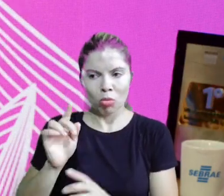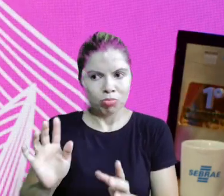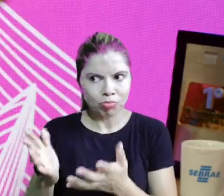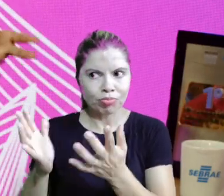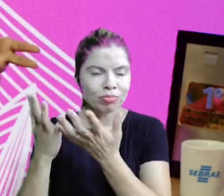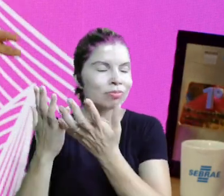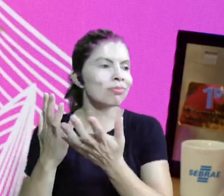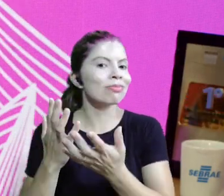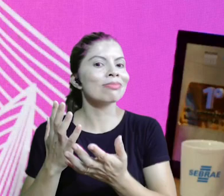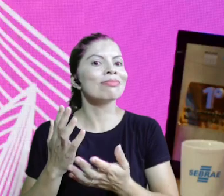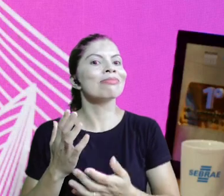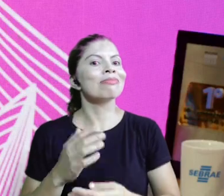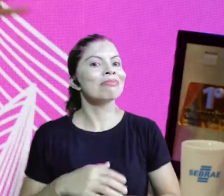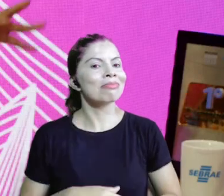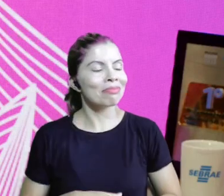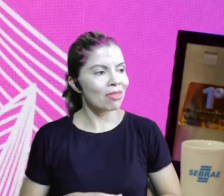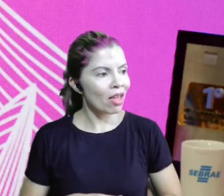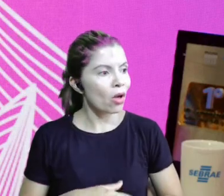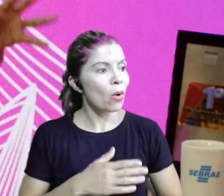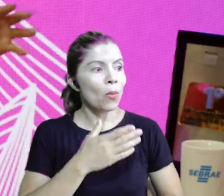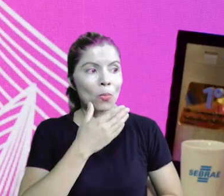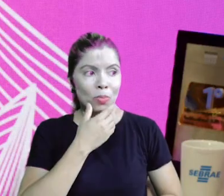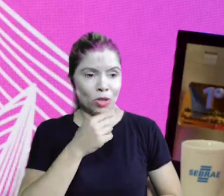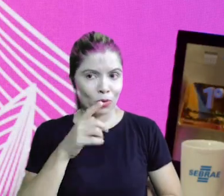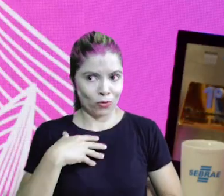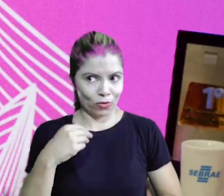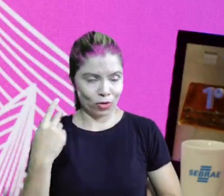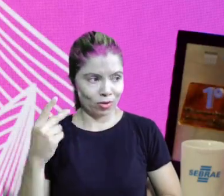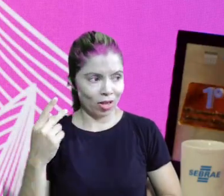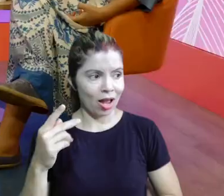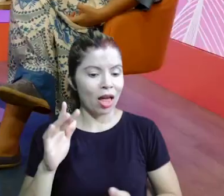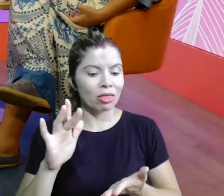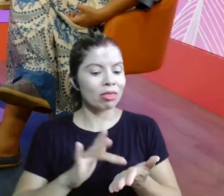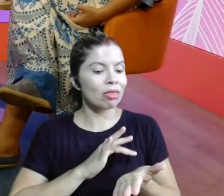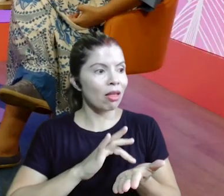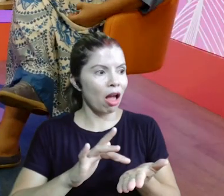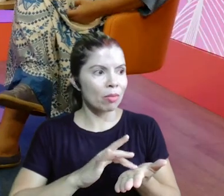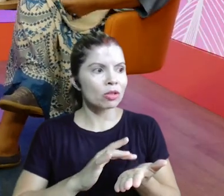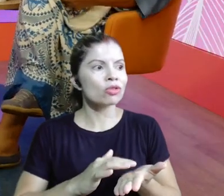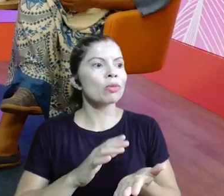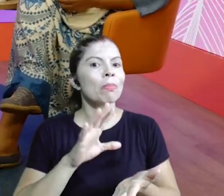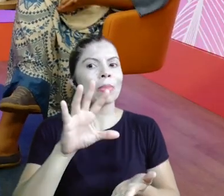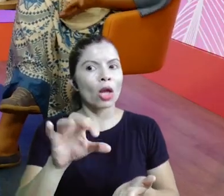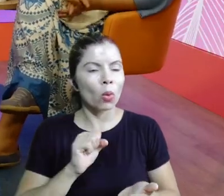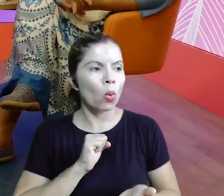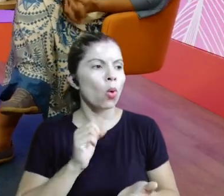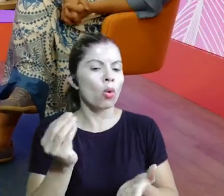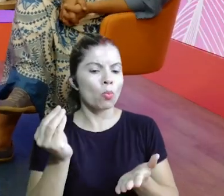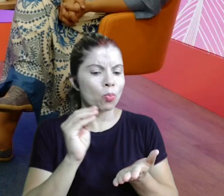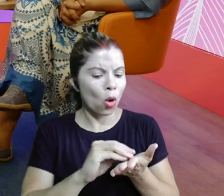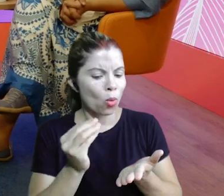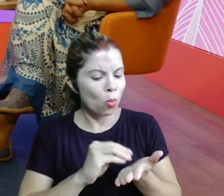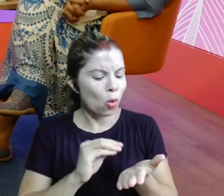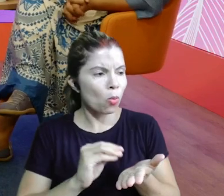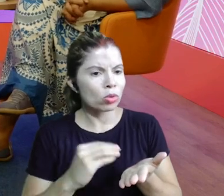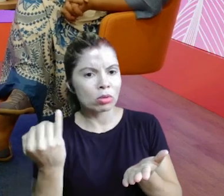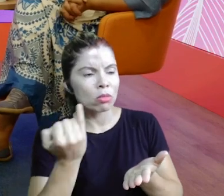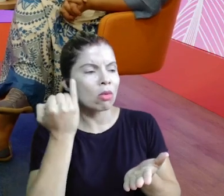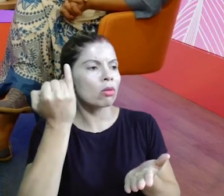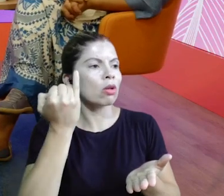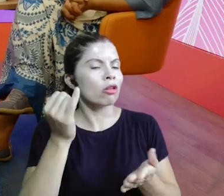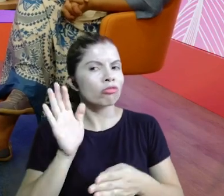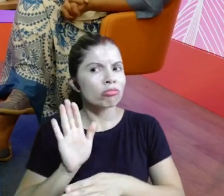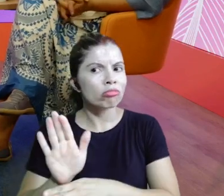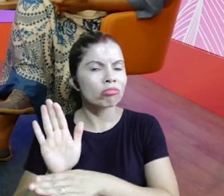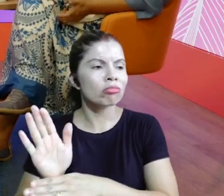ele pegou o tablet que ela ganhou, já instalou todas as coisas dele. É, ficou com ele, sequestrou. isso, até eu me emociono, porque